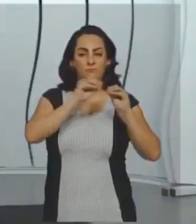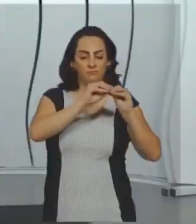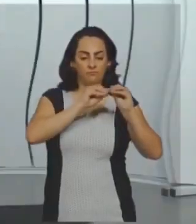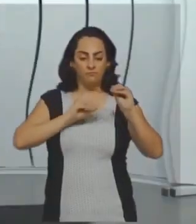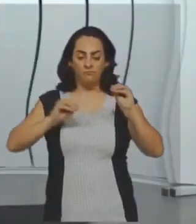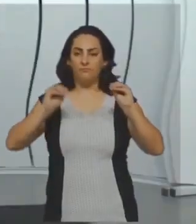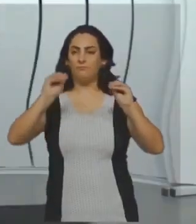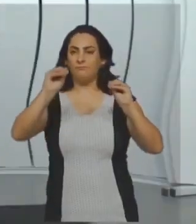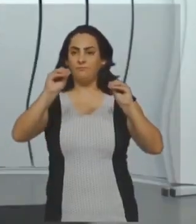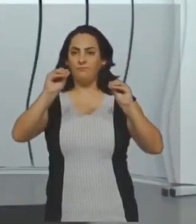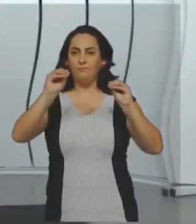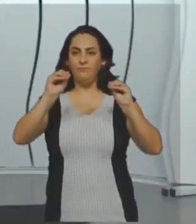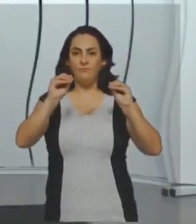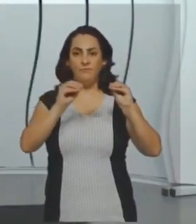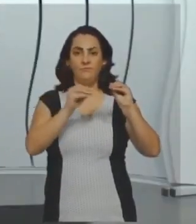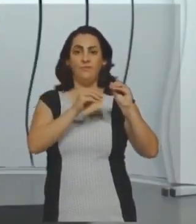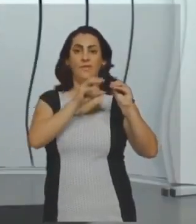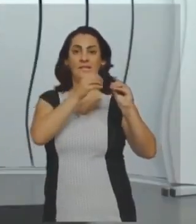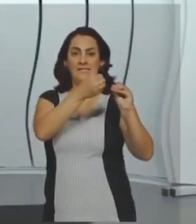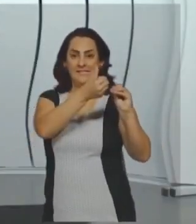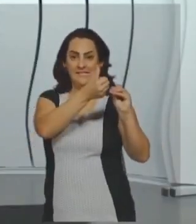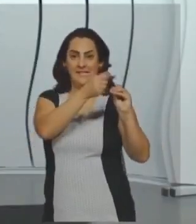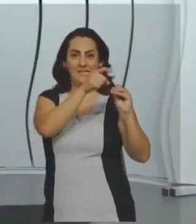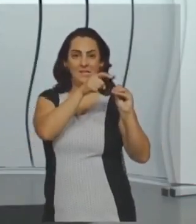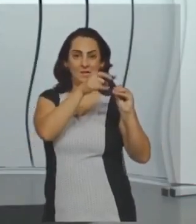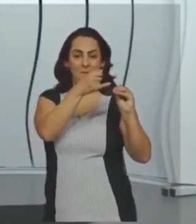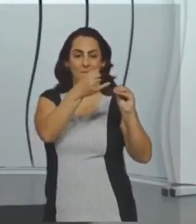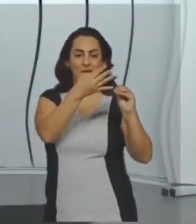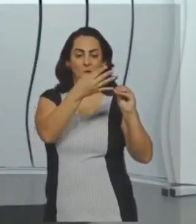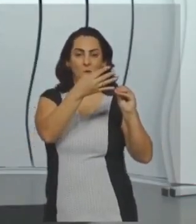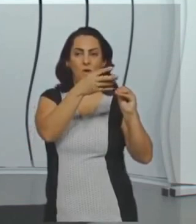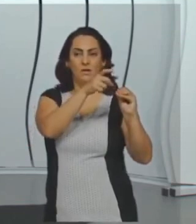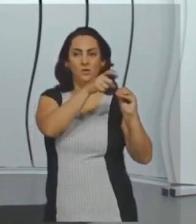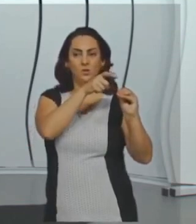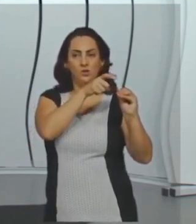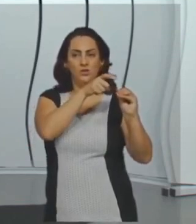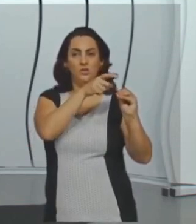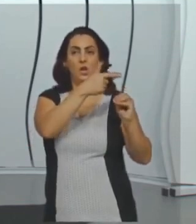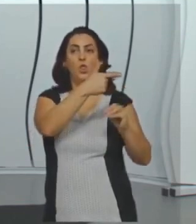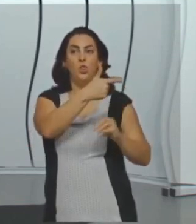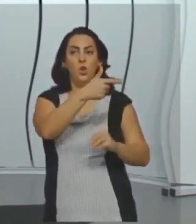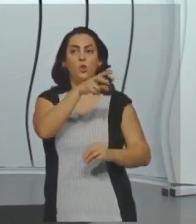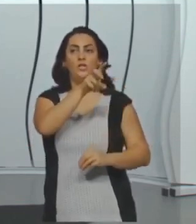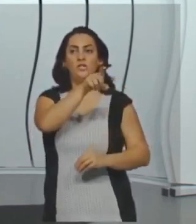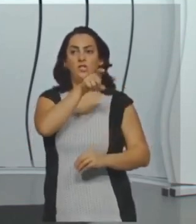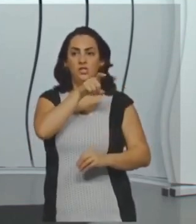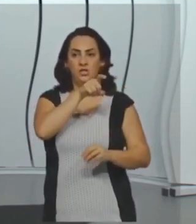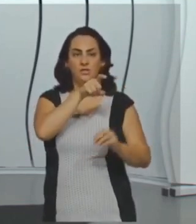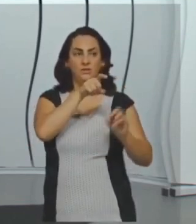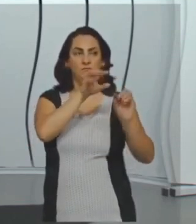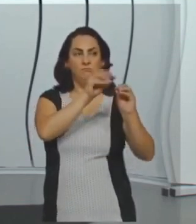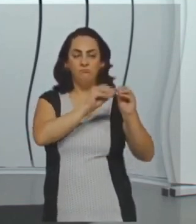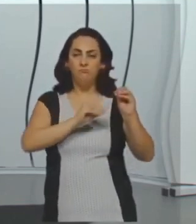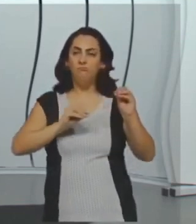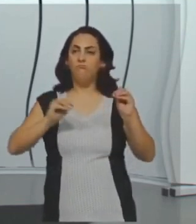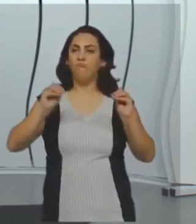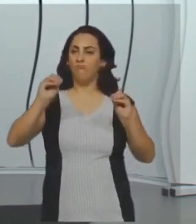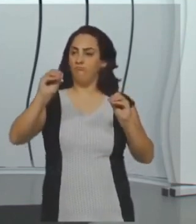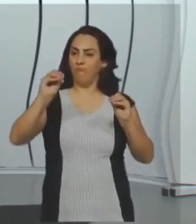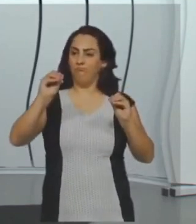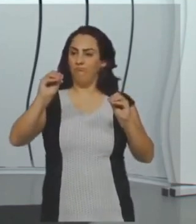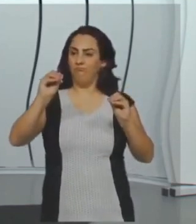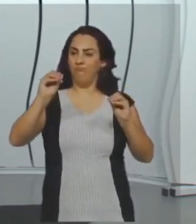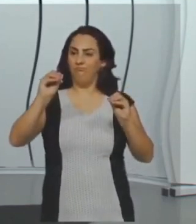valores como? Vou passar para cá, né? O 6X,